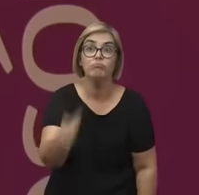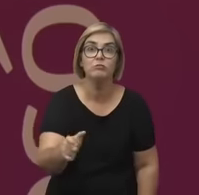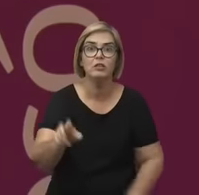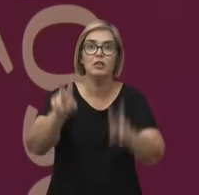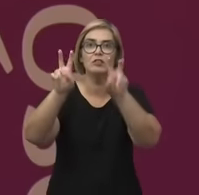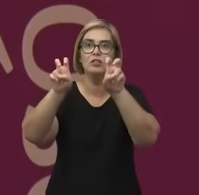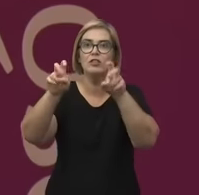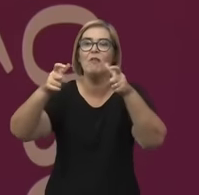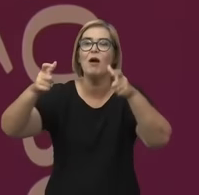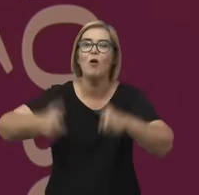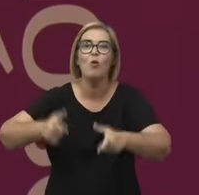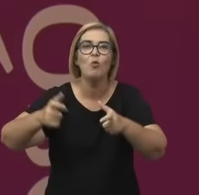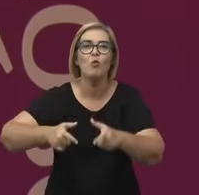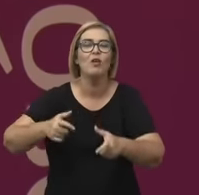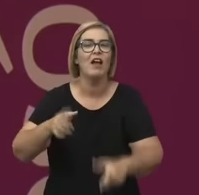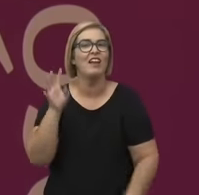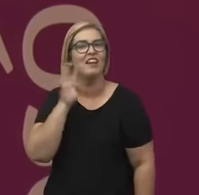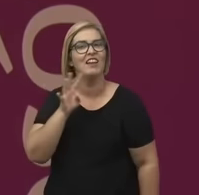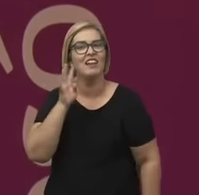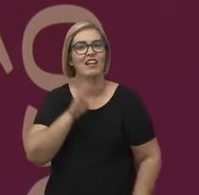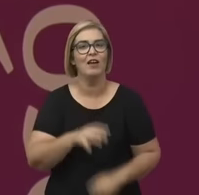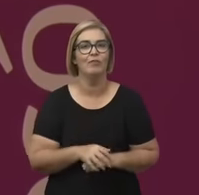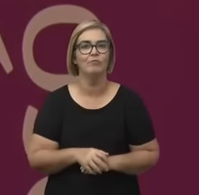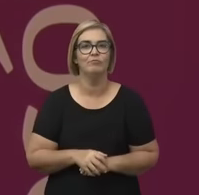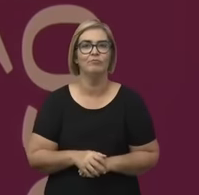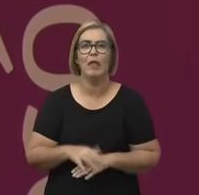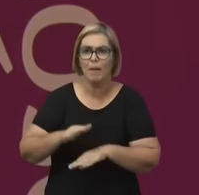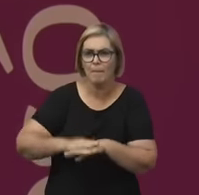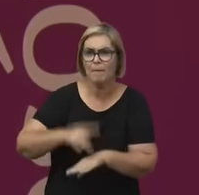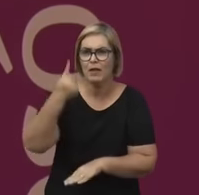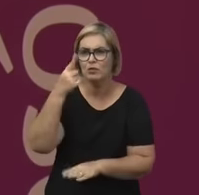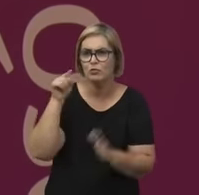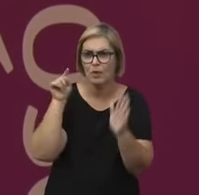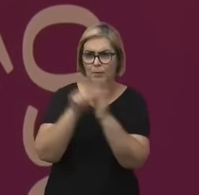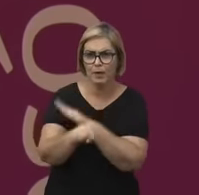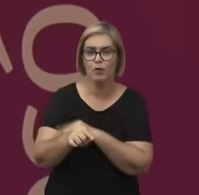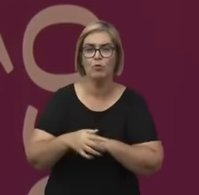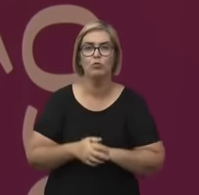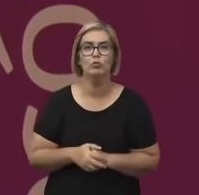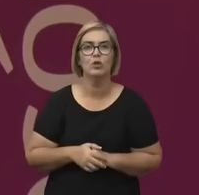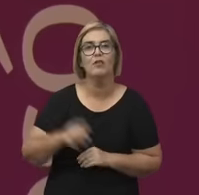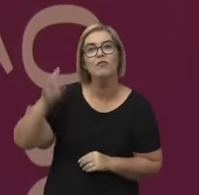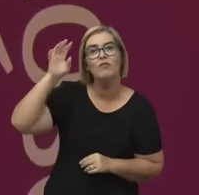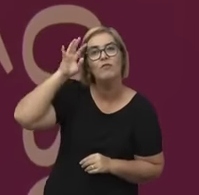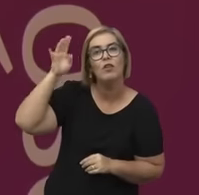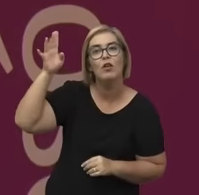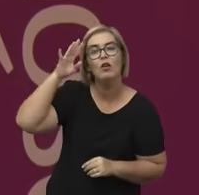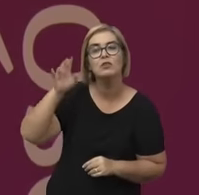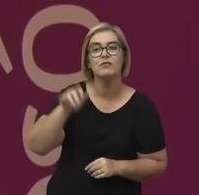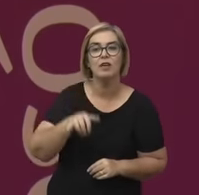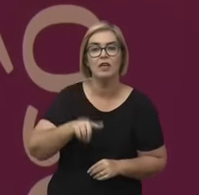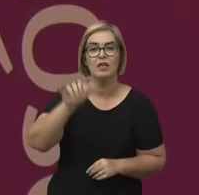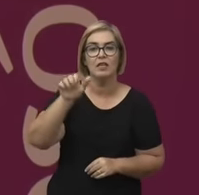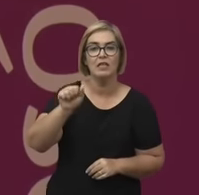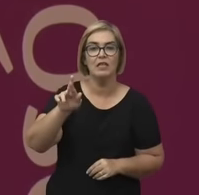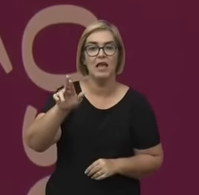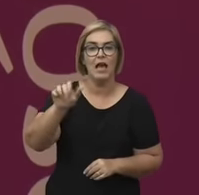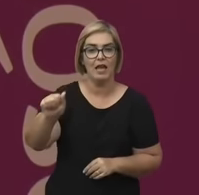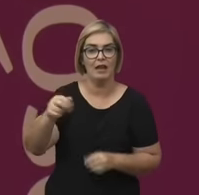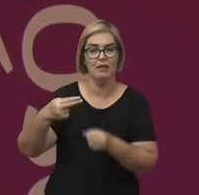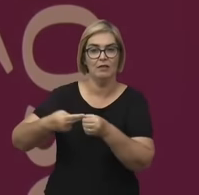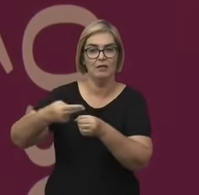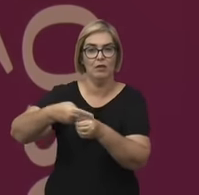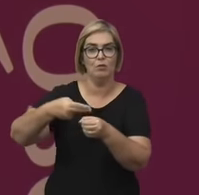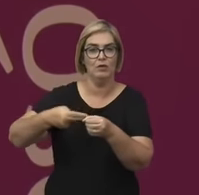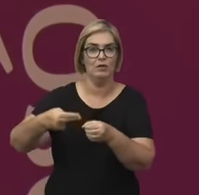tão legal. A gente vai para a pergunta agora em vídeo, mais uma. Agora da filósofa Yara Frateschi, aqui da Unicamp, que também já fez